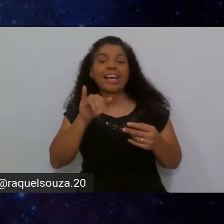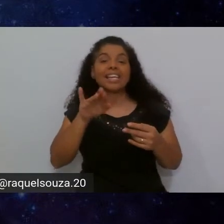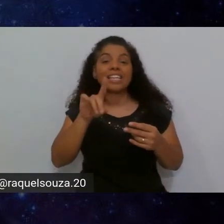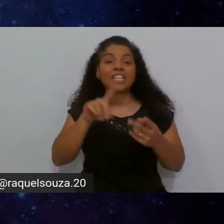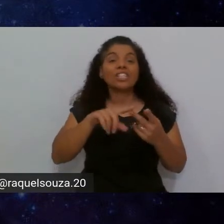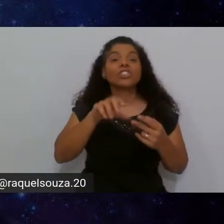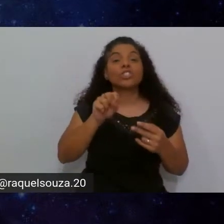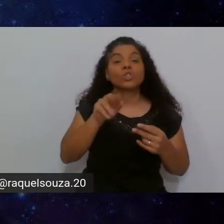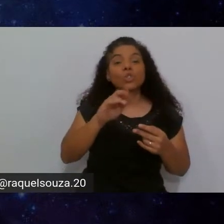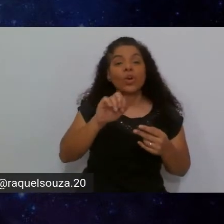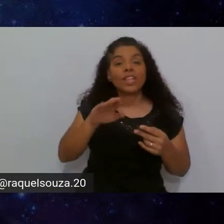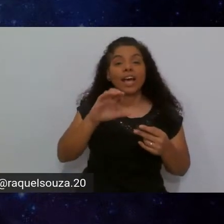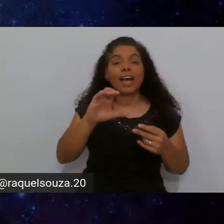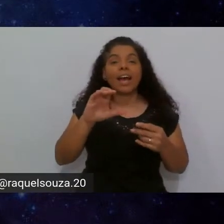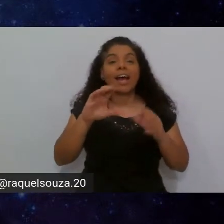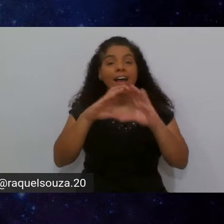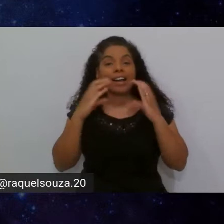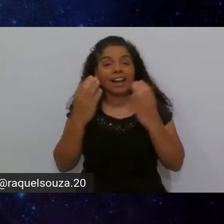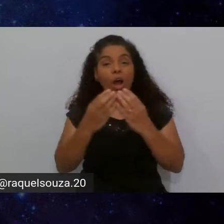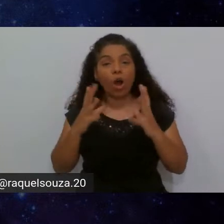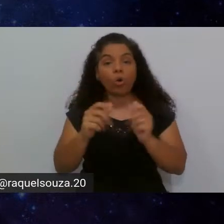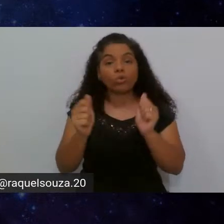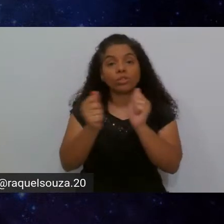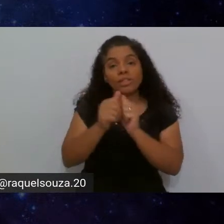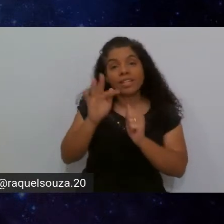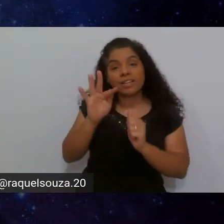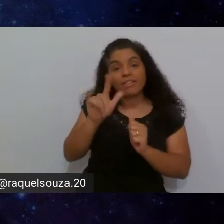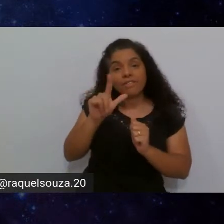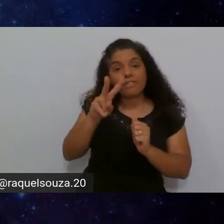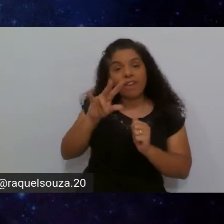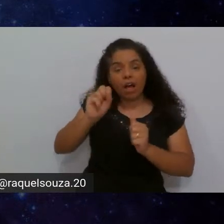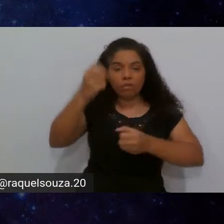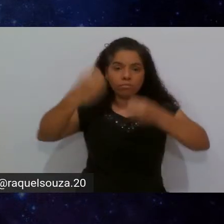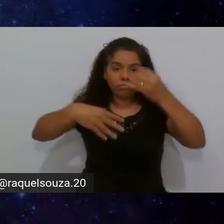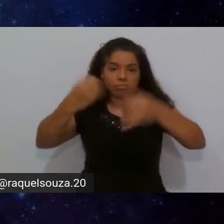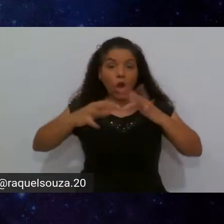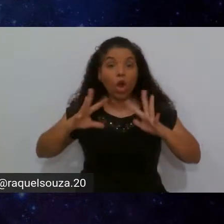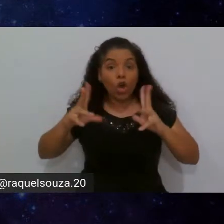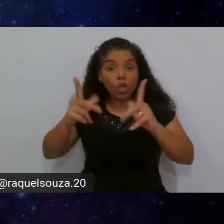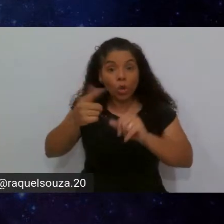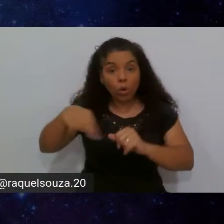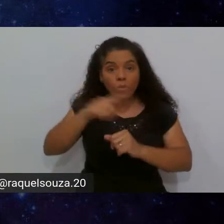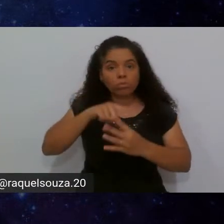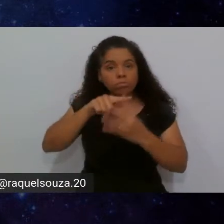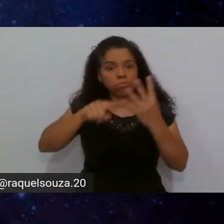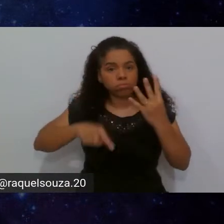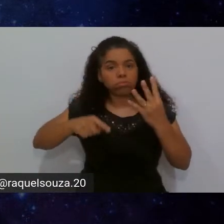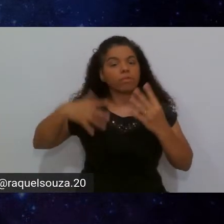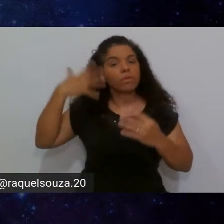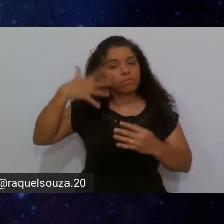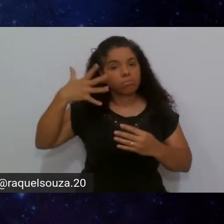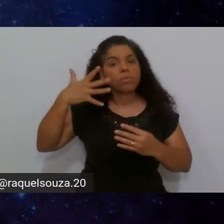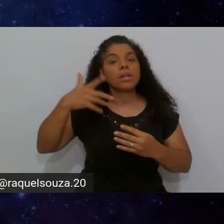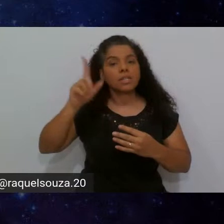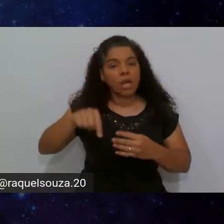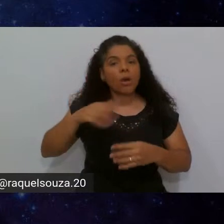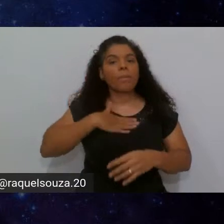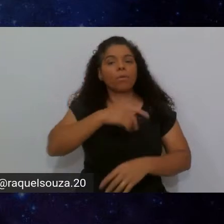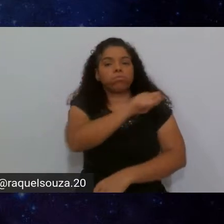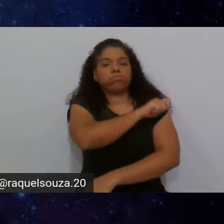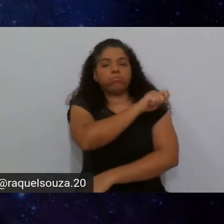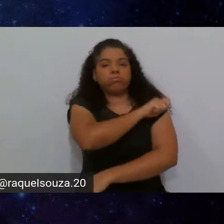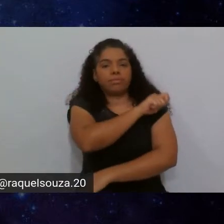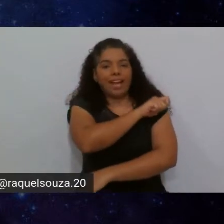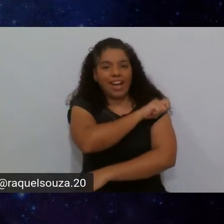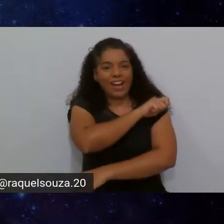o Flávio. Todas essas pessoas que vão palestrar hoje são meus alunos no TSPI, que é um